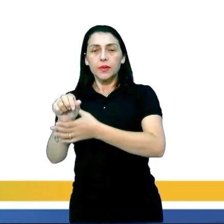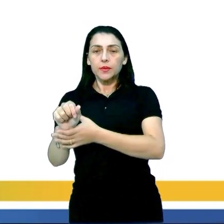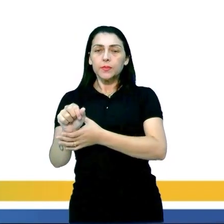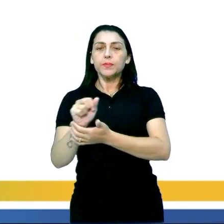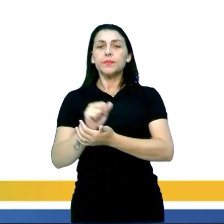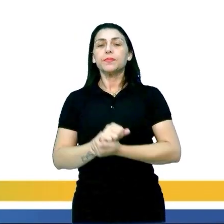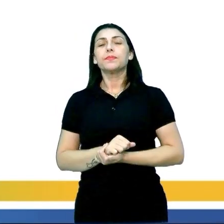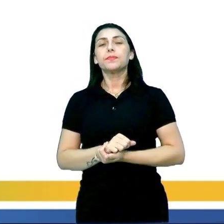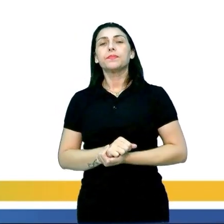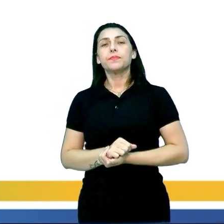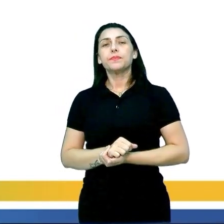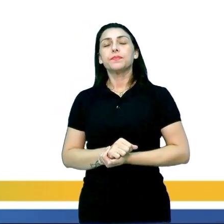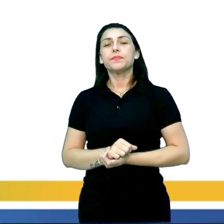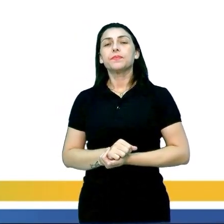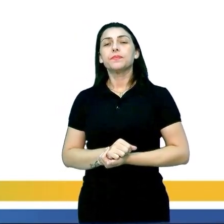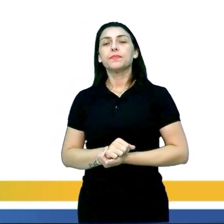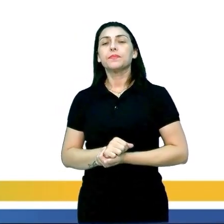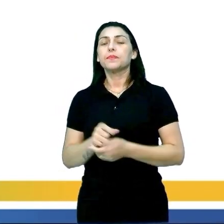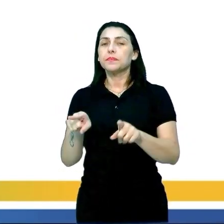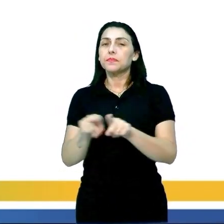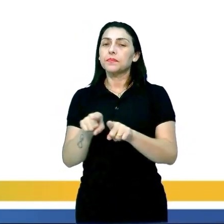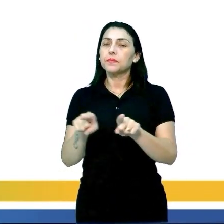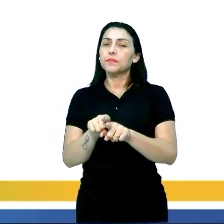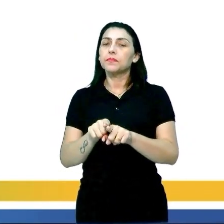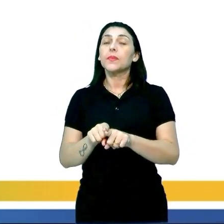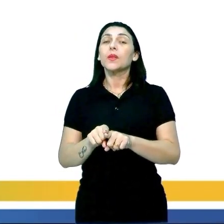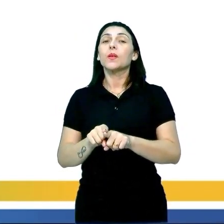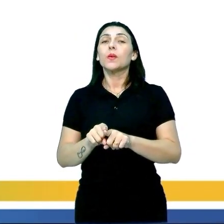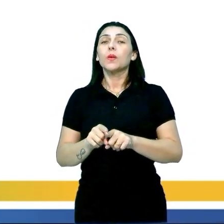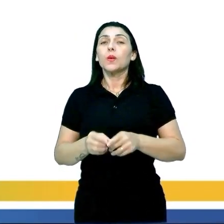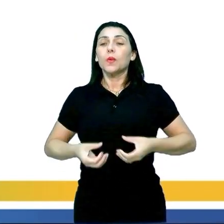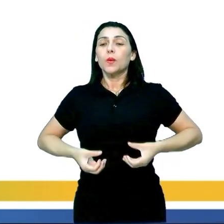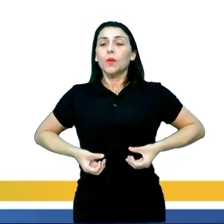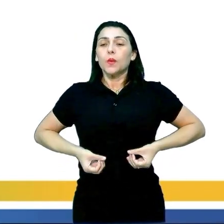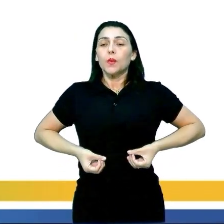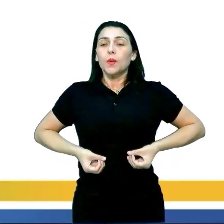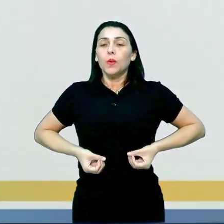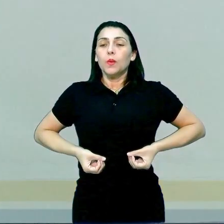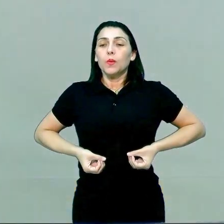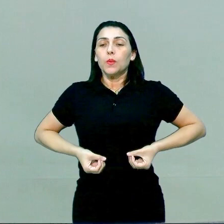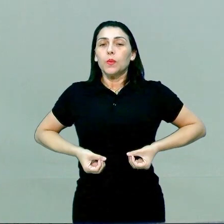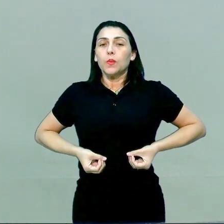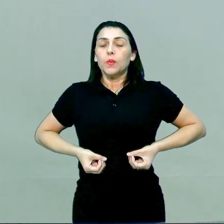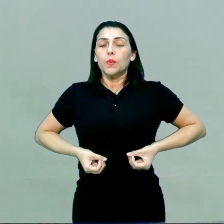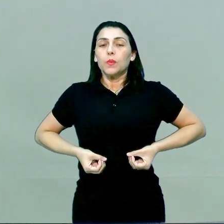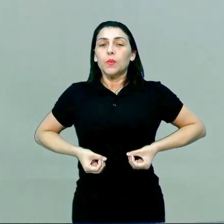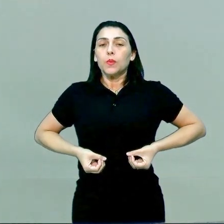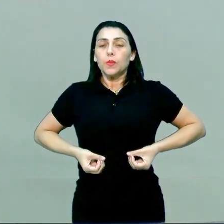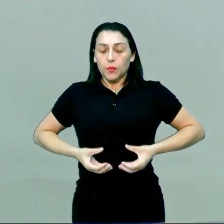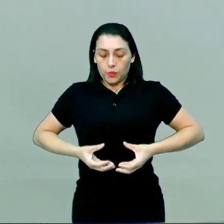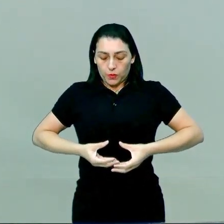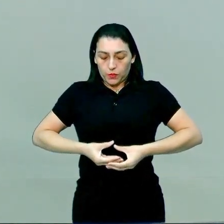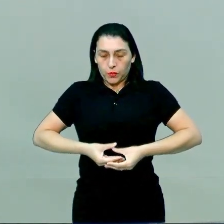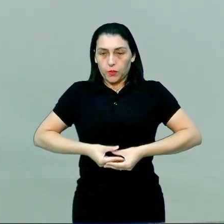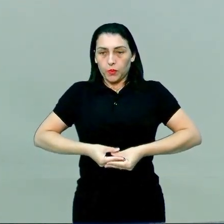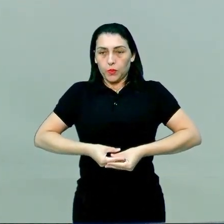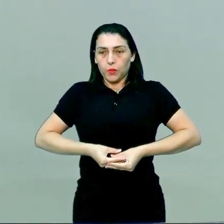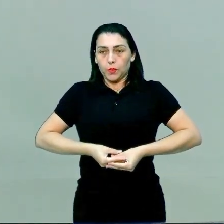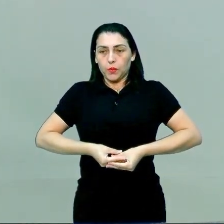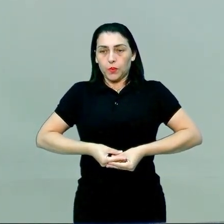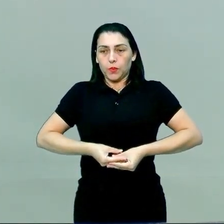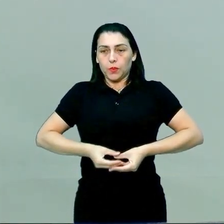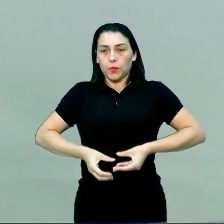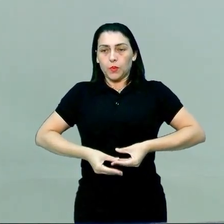Então, aqui, ela vai atuar também no útero. Como é que ela vai atuar no útero, pessoal? Pelas contrações.